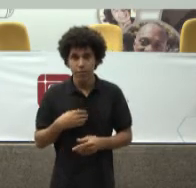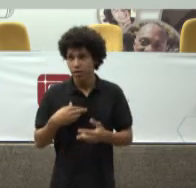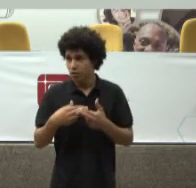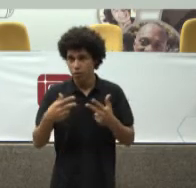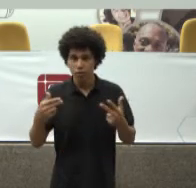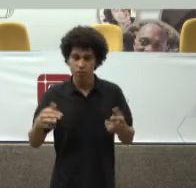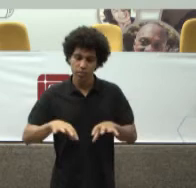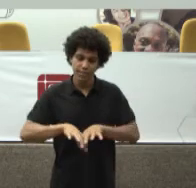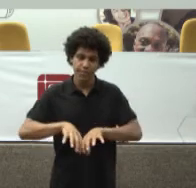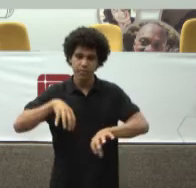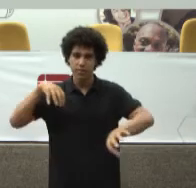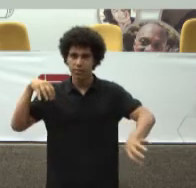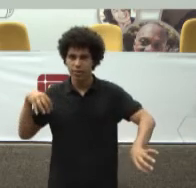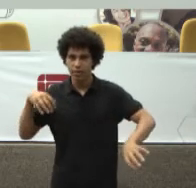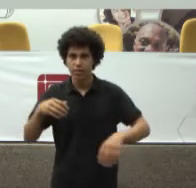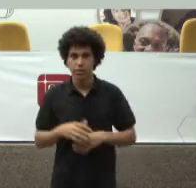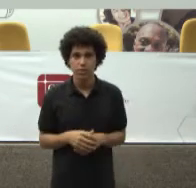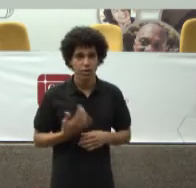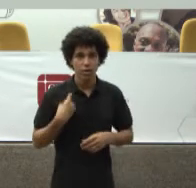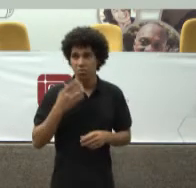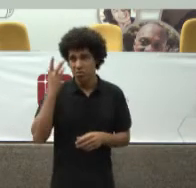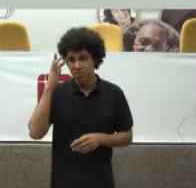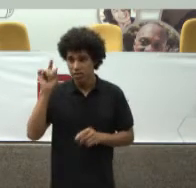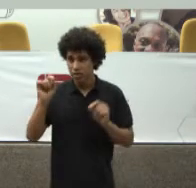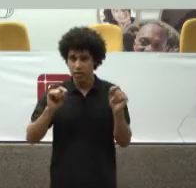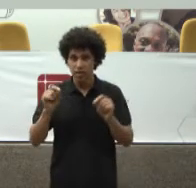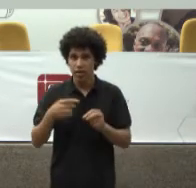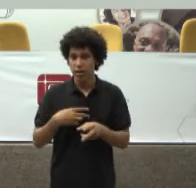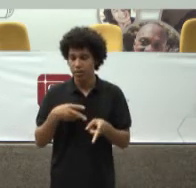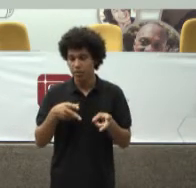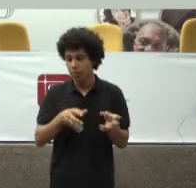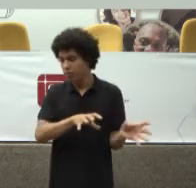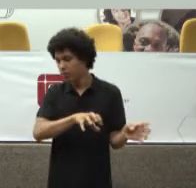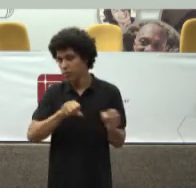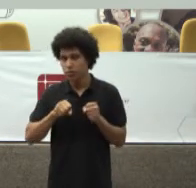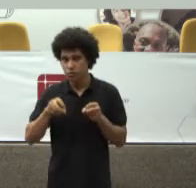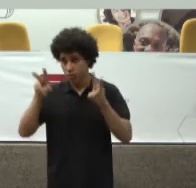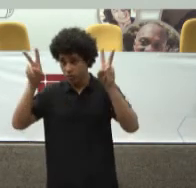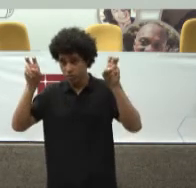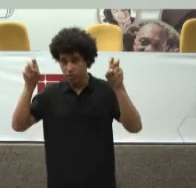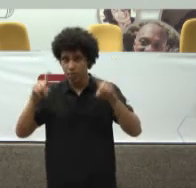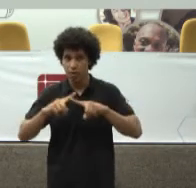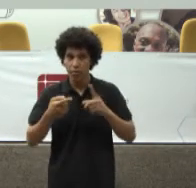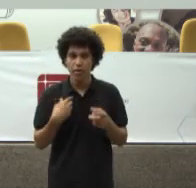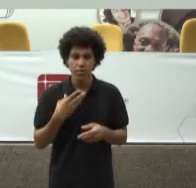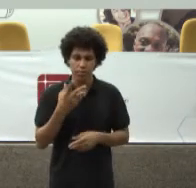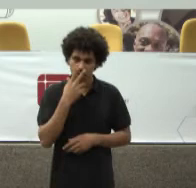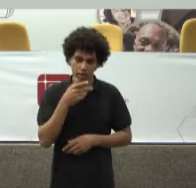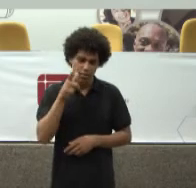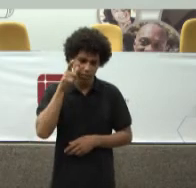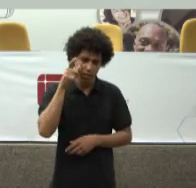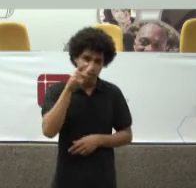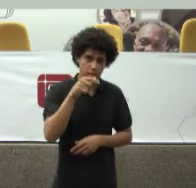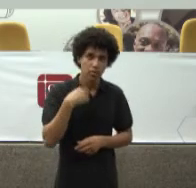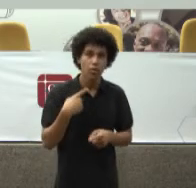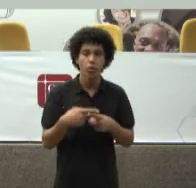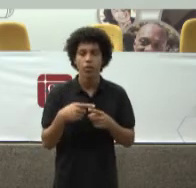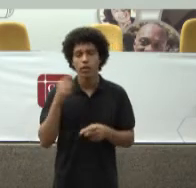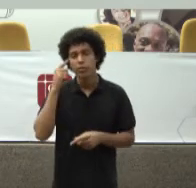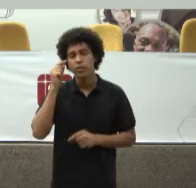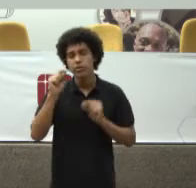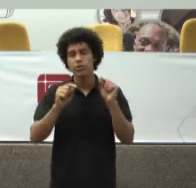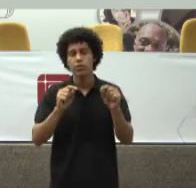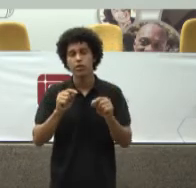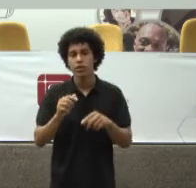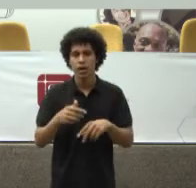me pareceu De uma felicidade impressionante Por quê? Porque vejam bem Antes de 88 A nossa